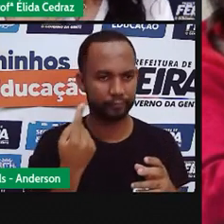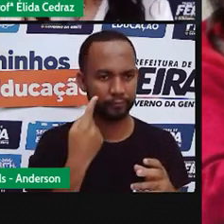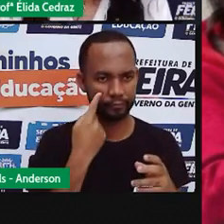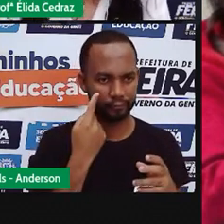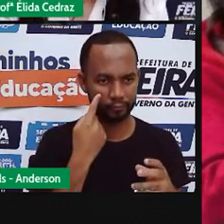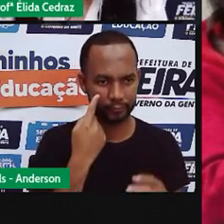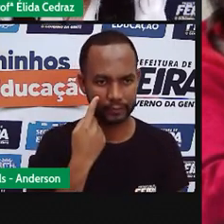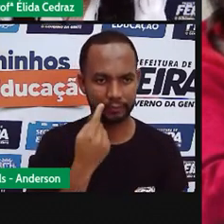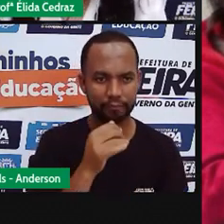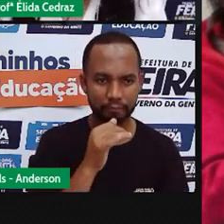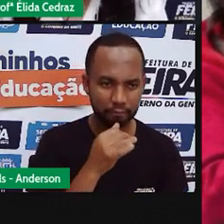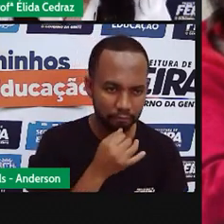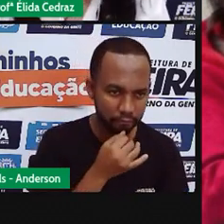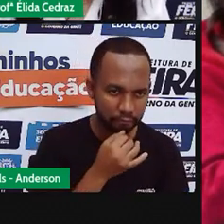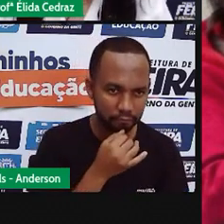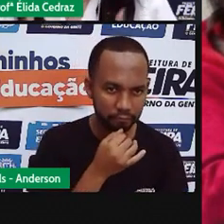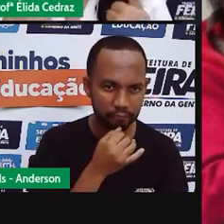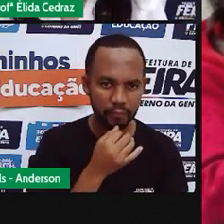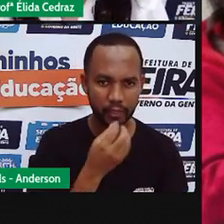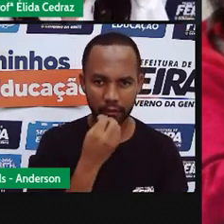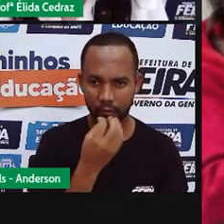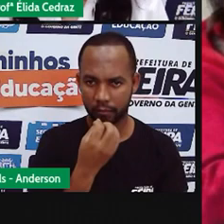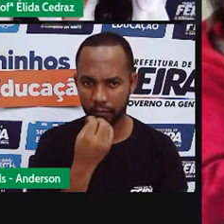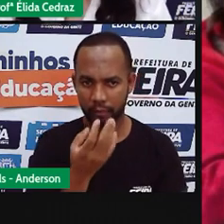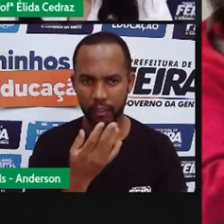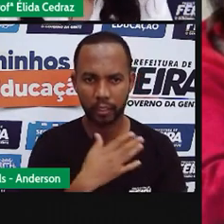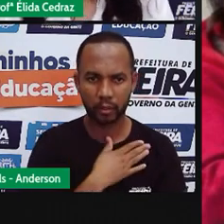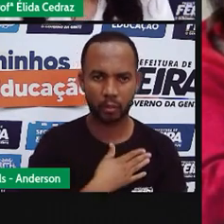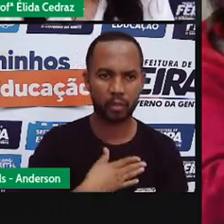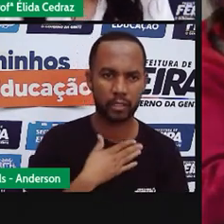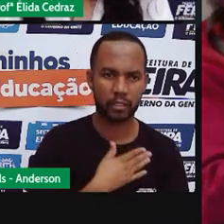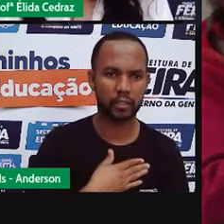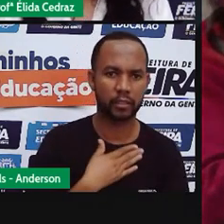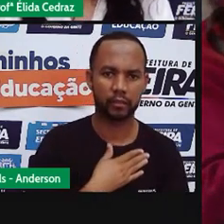como está o rosto. Elas duas estavam bem? Estavam gostando?